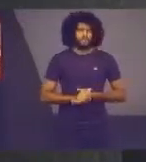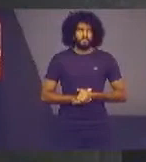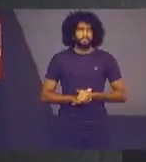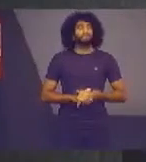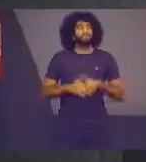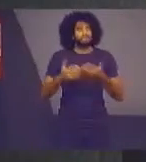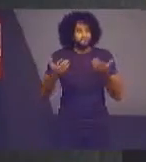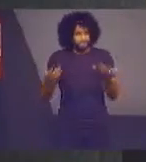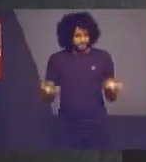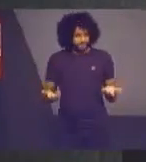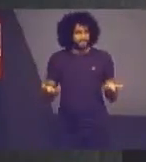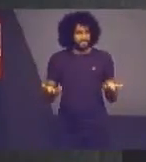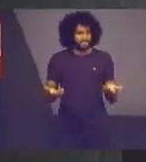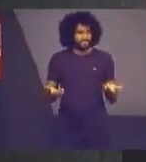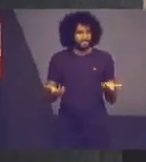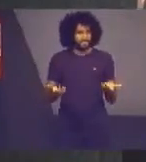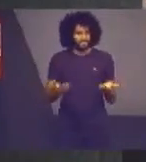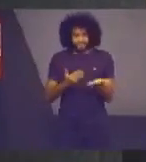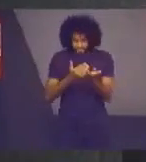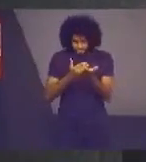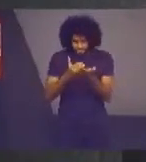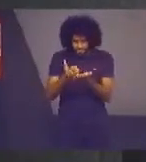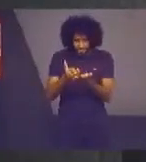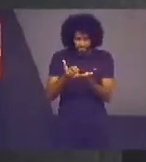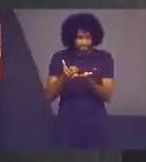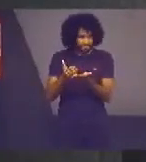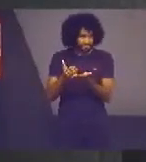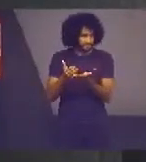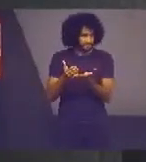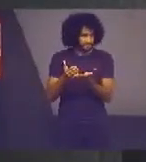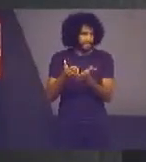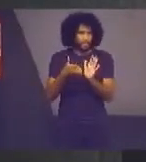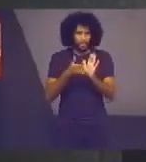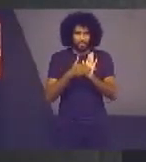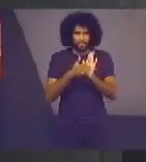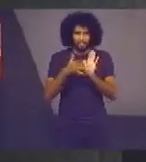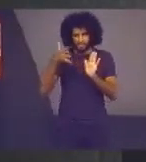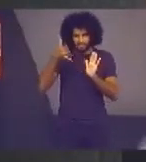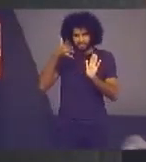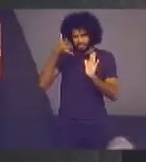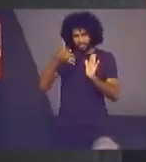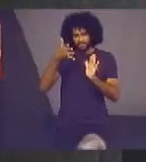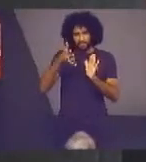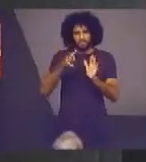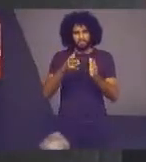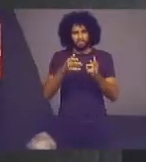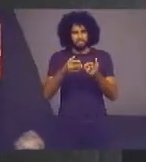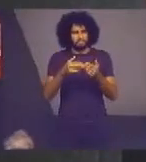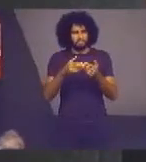Bem, dando início, então, à proposta de apresentação Que me foi